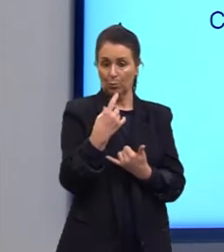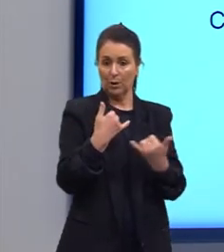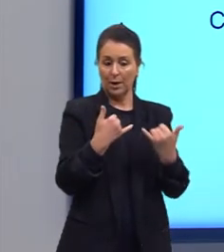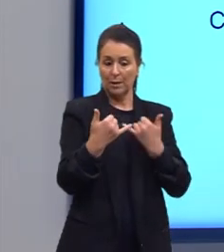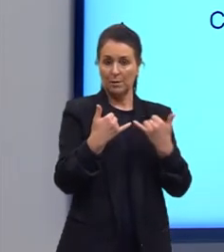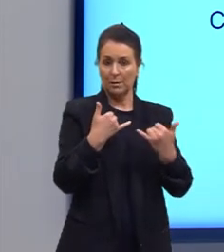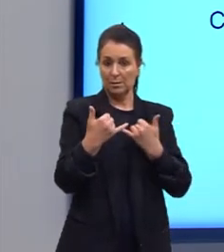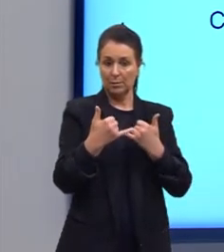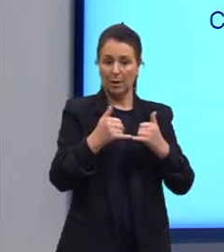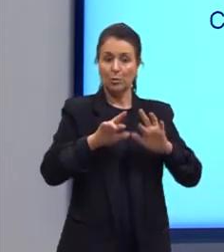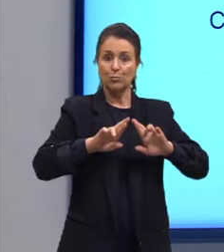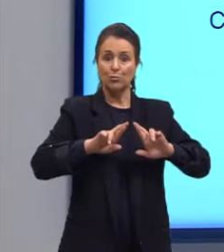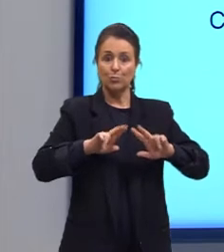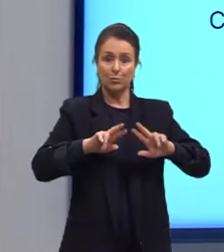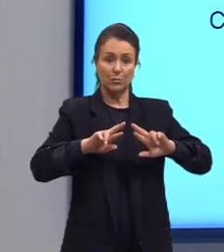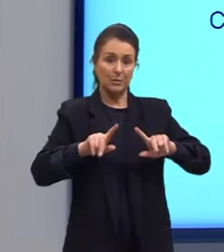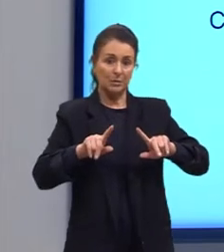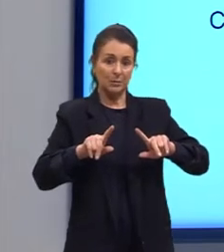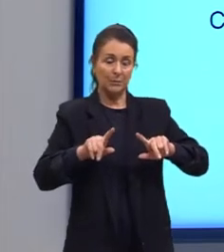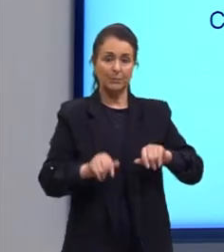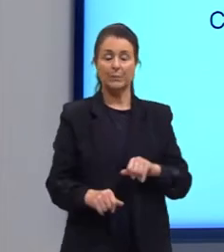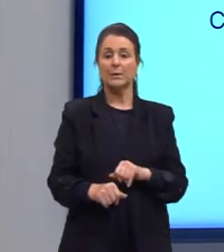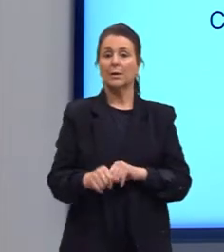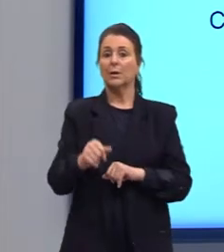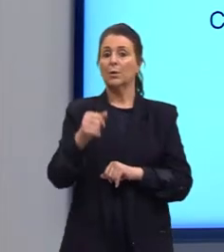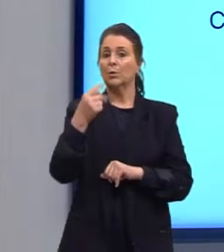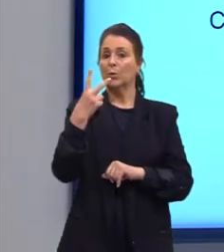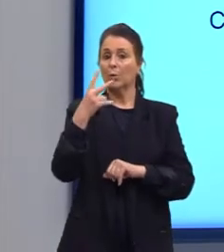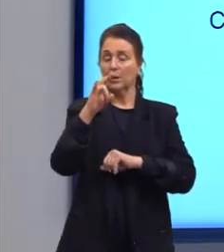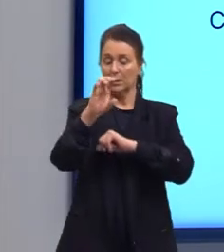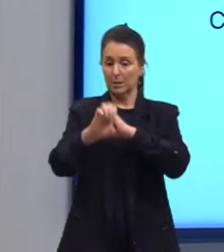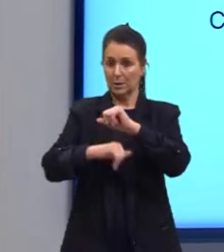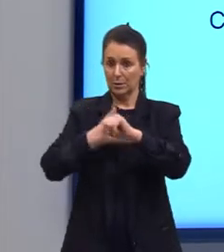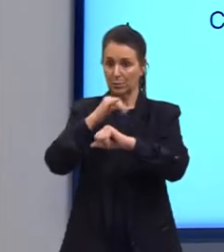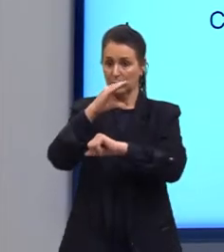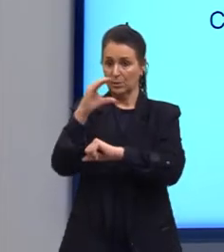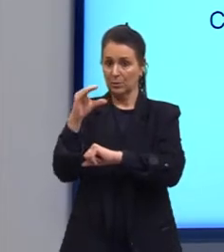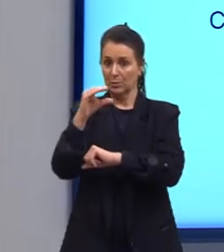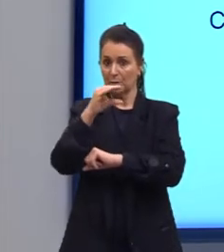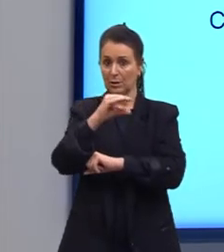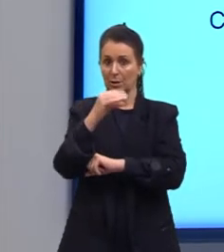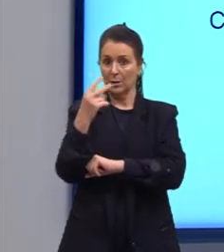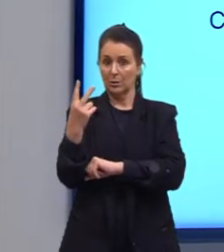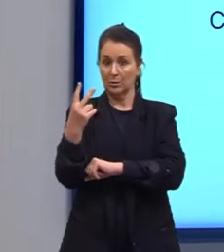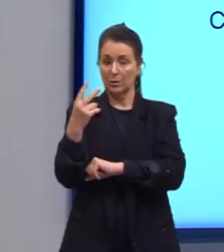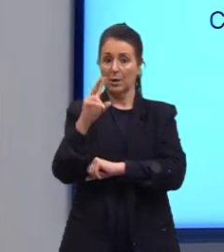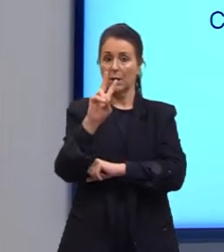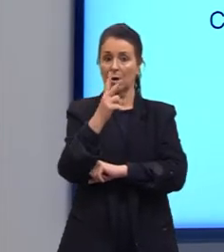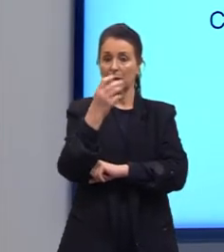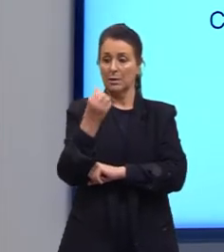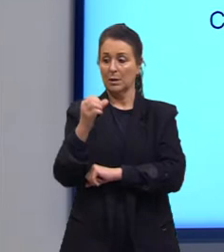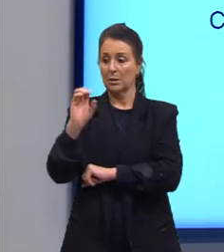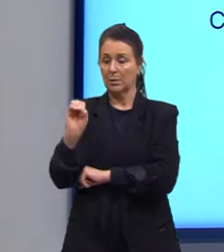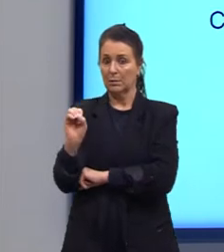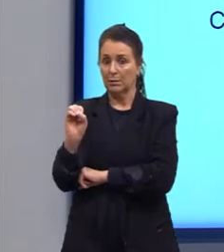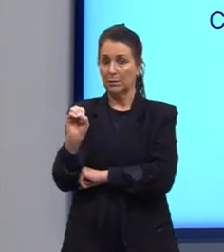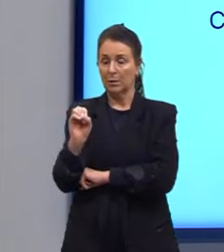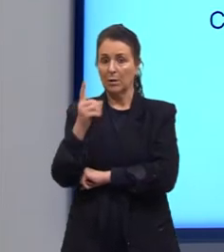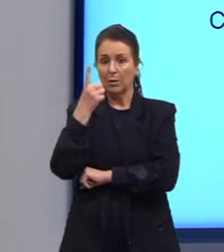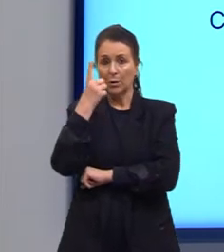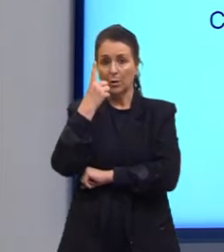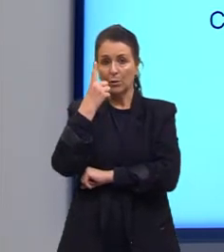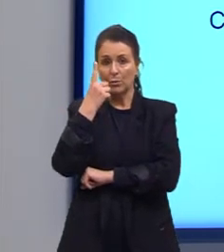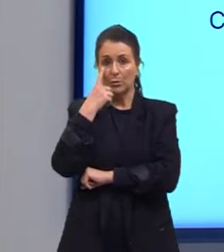as diferenças, onde eu tenho dois átomos de carbono, C2H6O. Se eu olhar